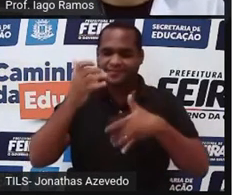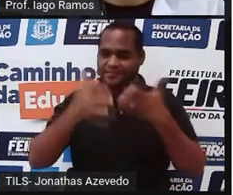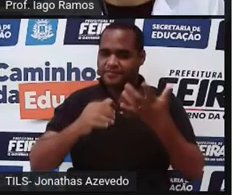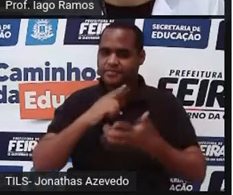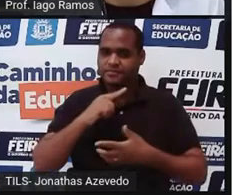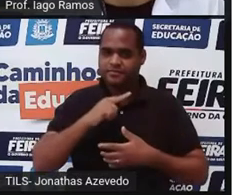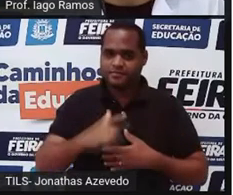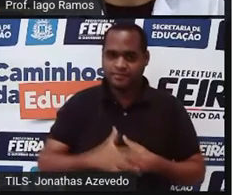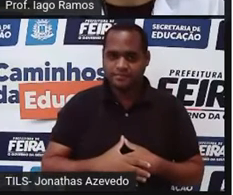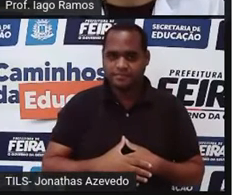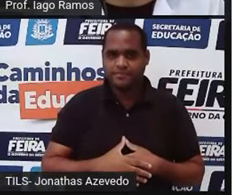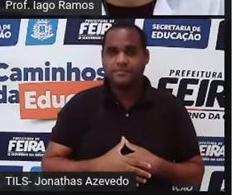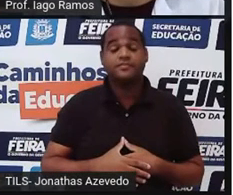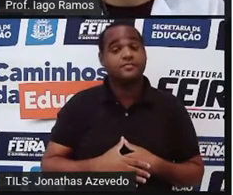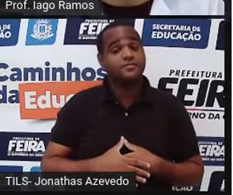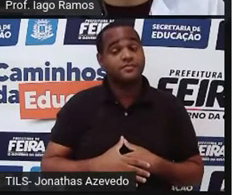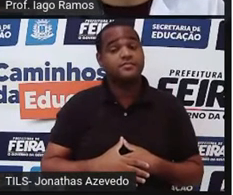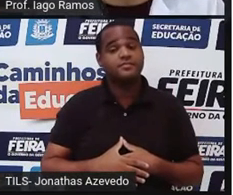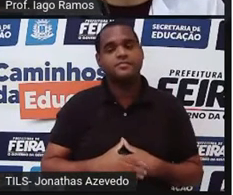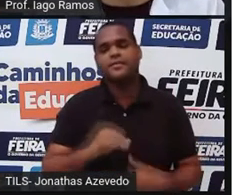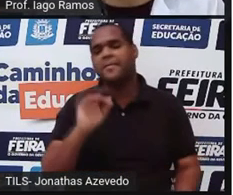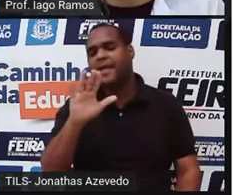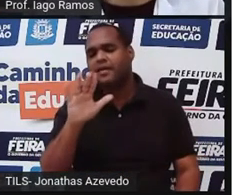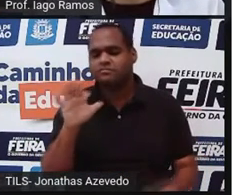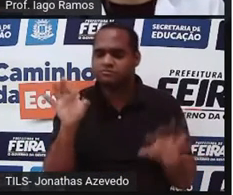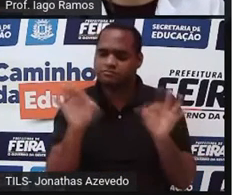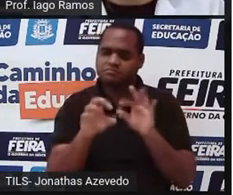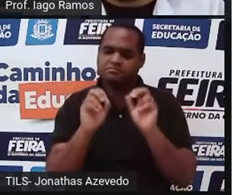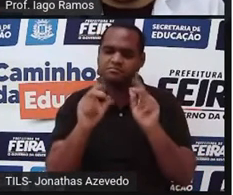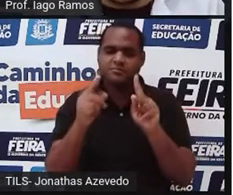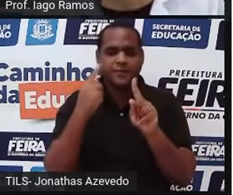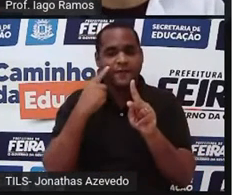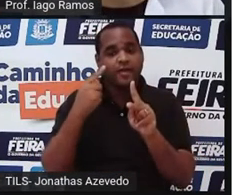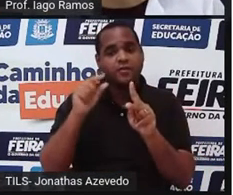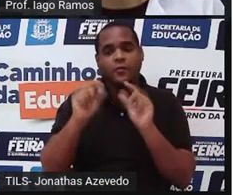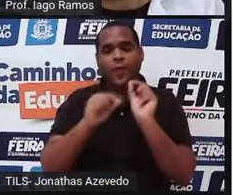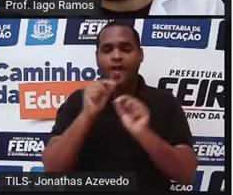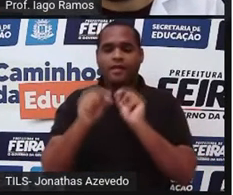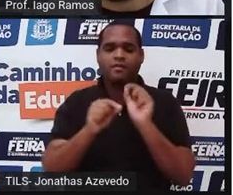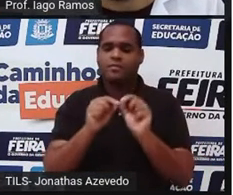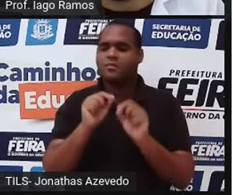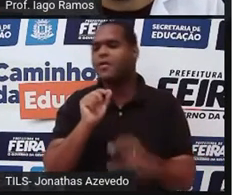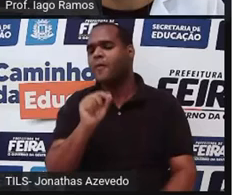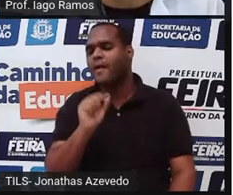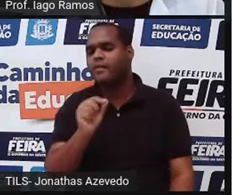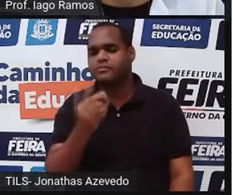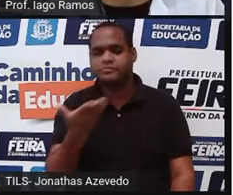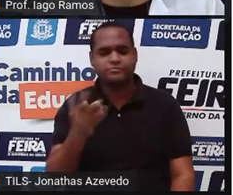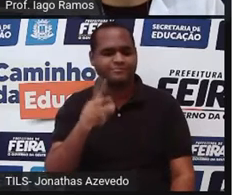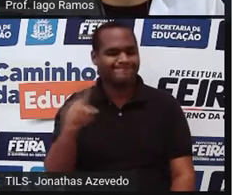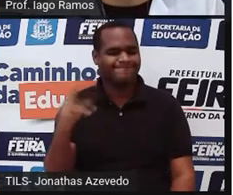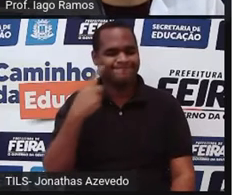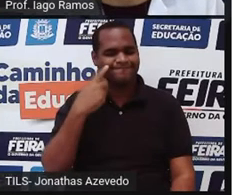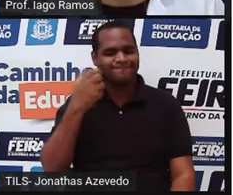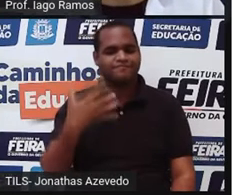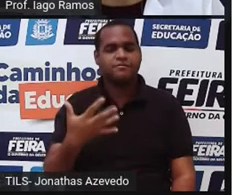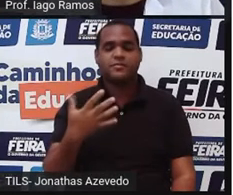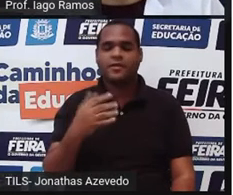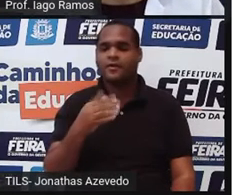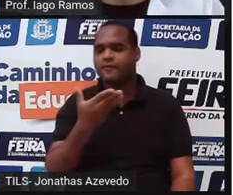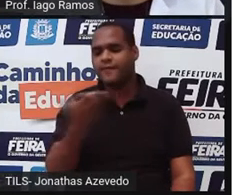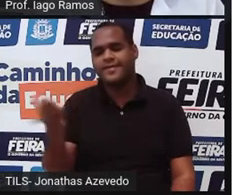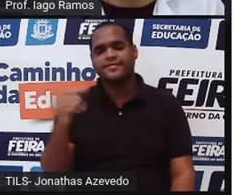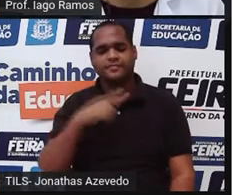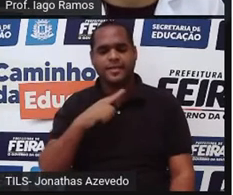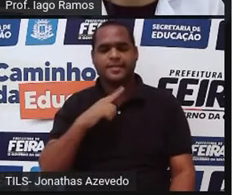Bom, mas acaba sendo uma revisão. E por que revisão, professor? Porque você já